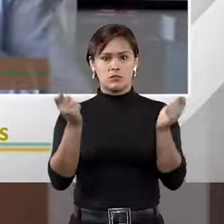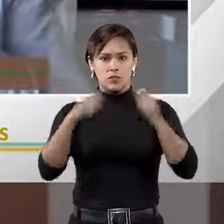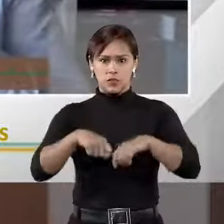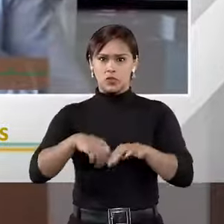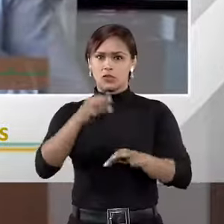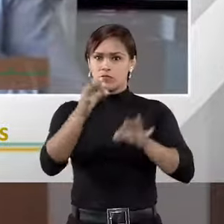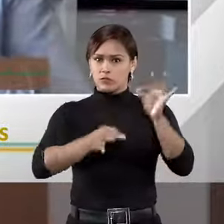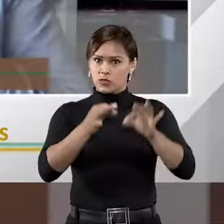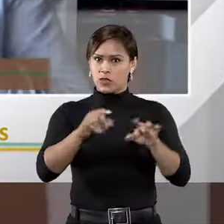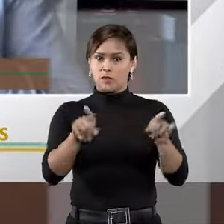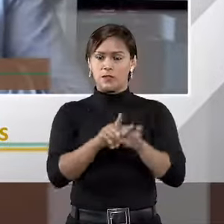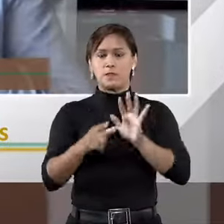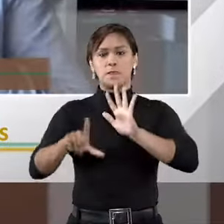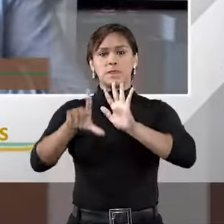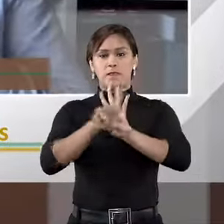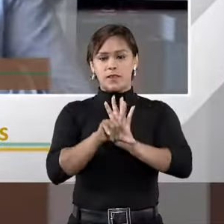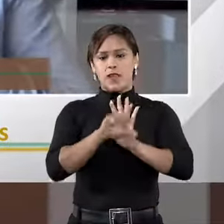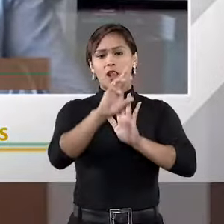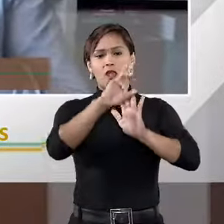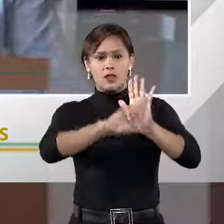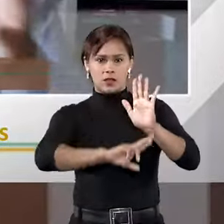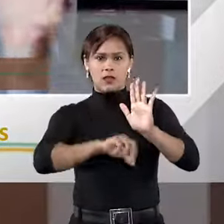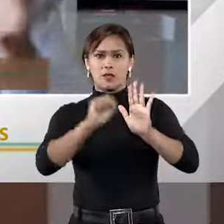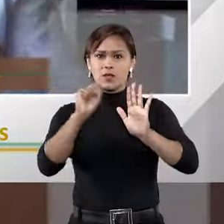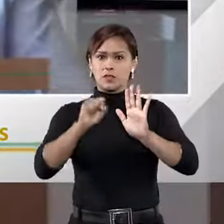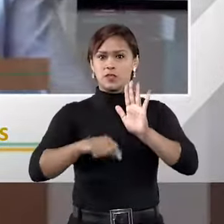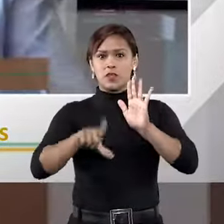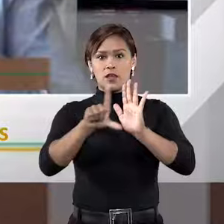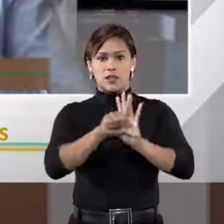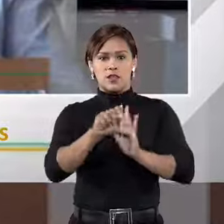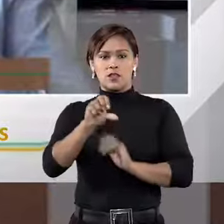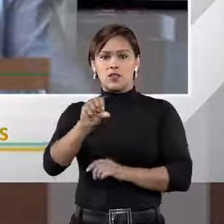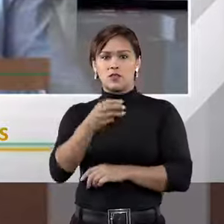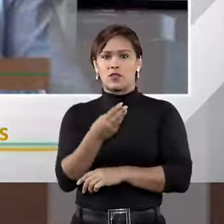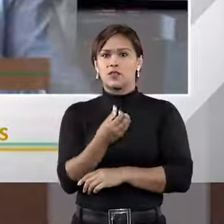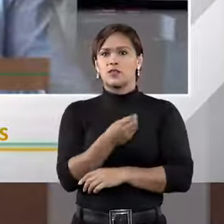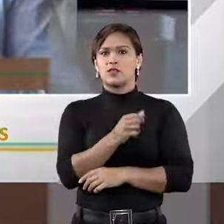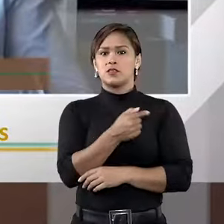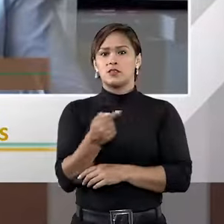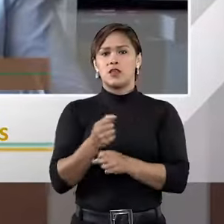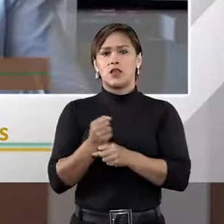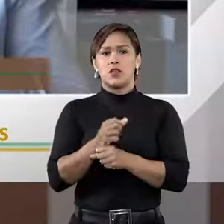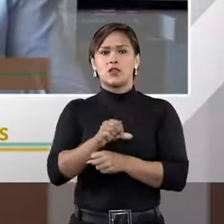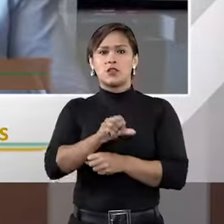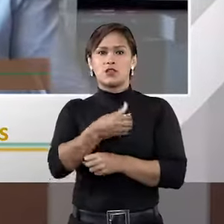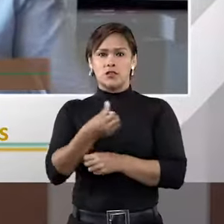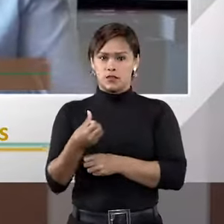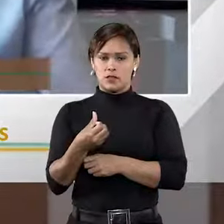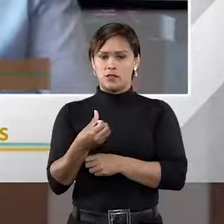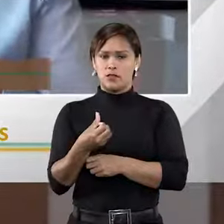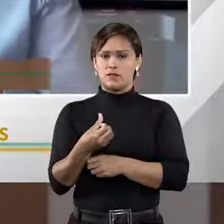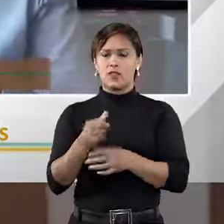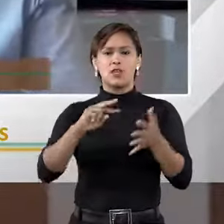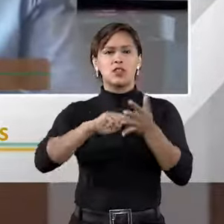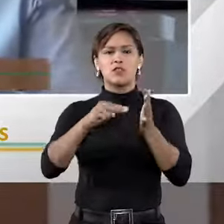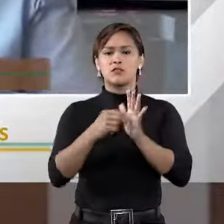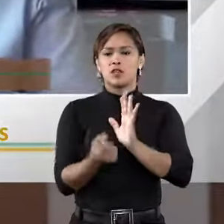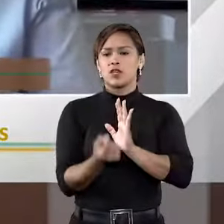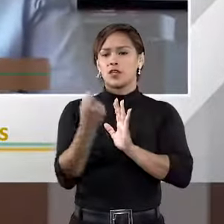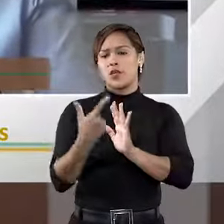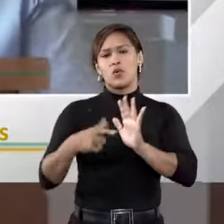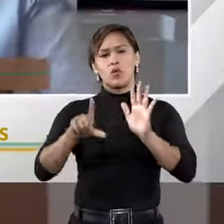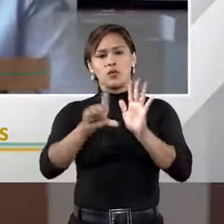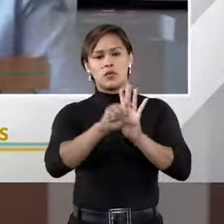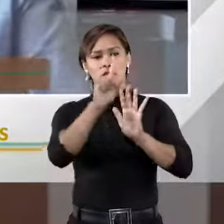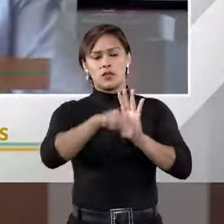julgar. E sim, a lei que regulamenta atualmente, a principal lei, é a Lei nº 9.307,96. Isso não quer dizer que a arbitragem só